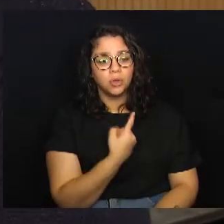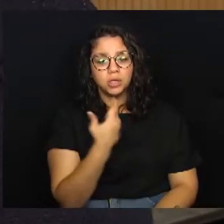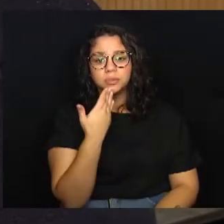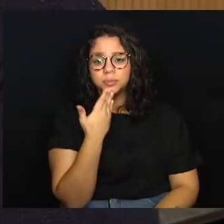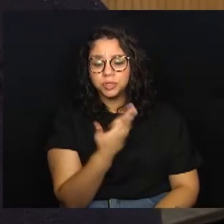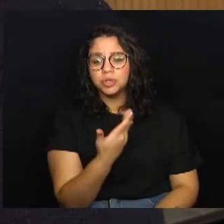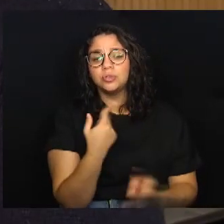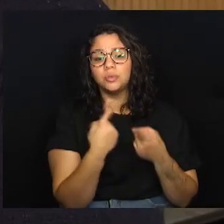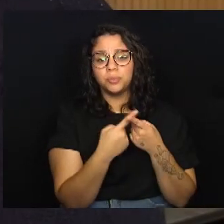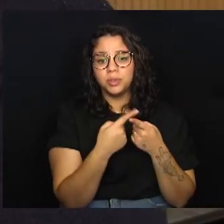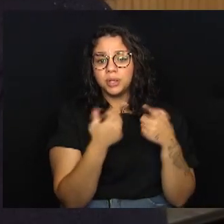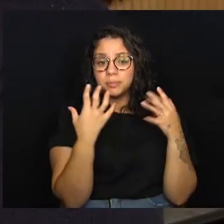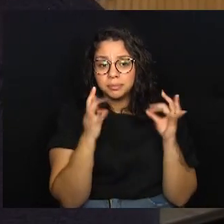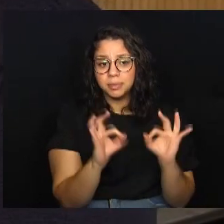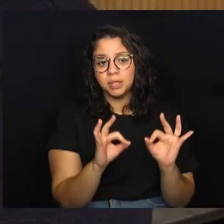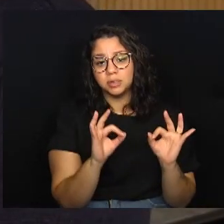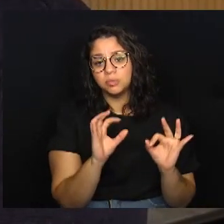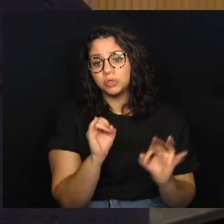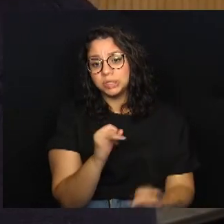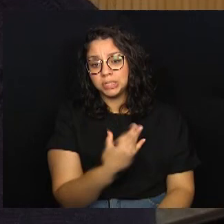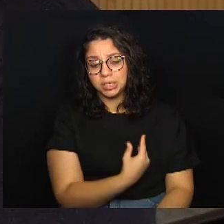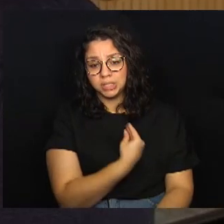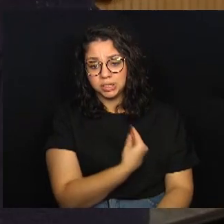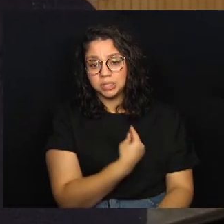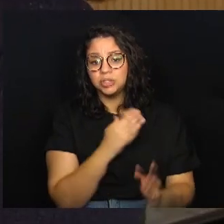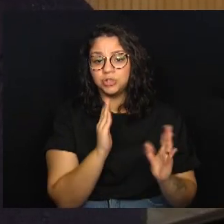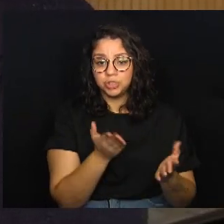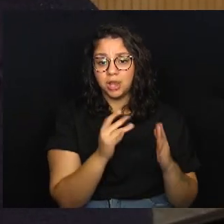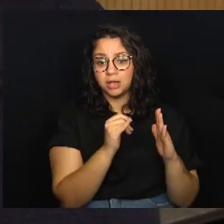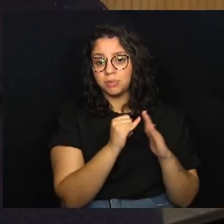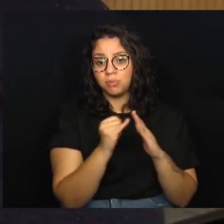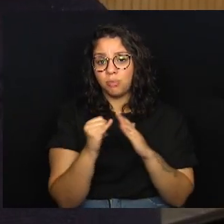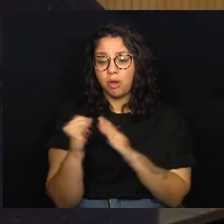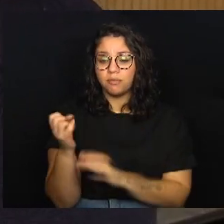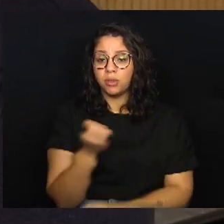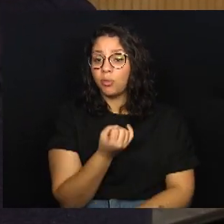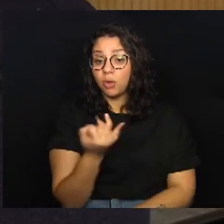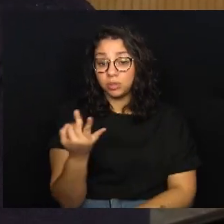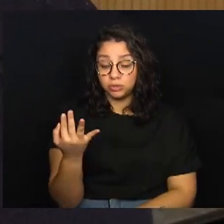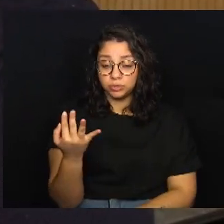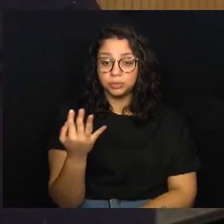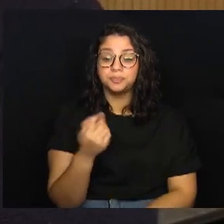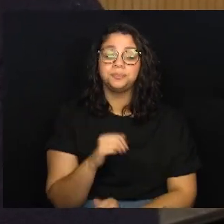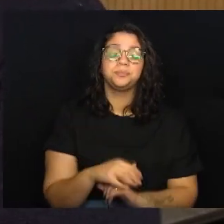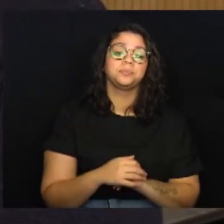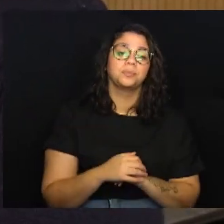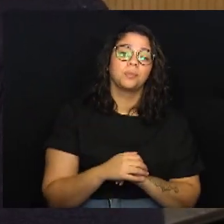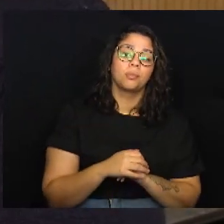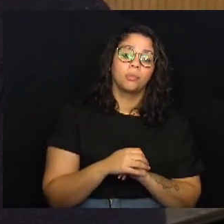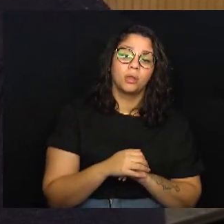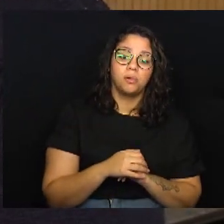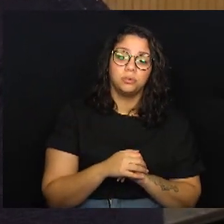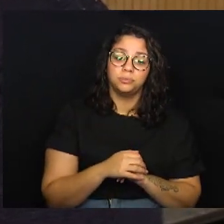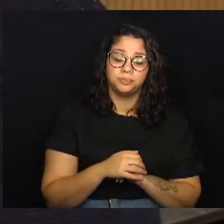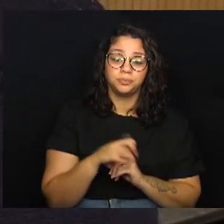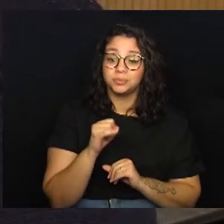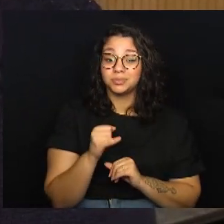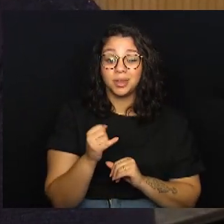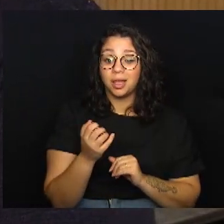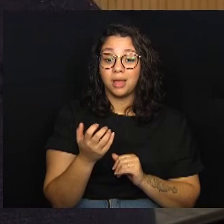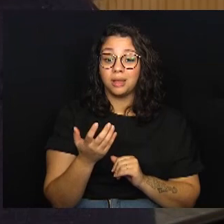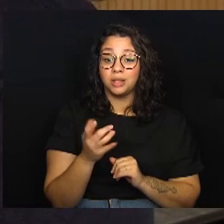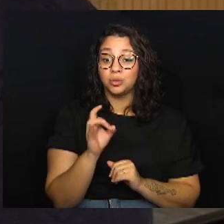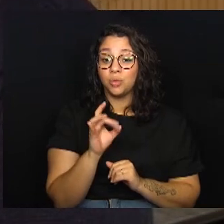fizemos esse requerimento justamente para saber se de fato existe esse número de imóveis e